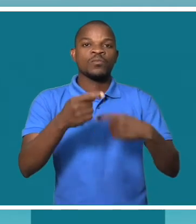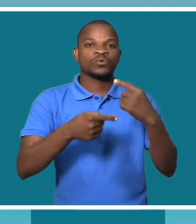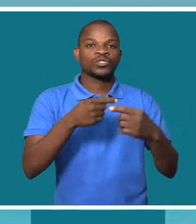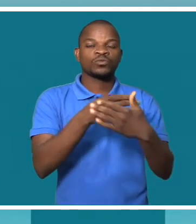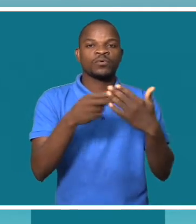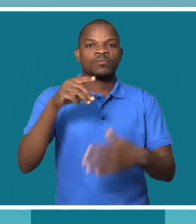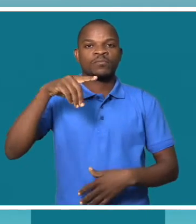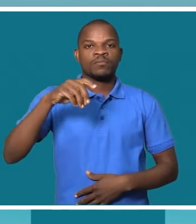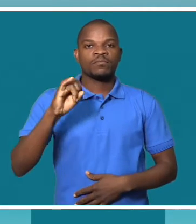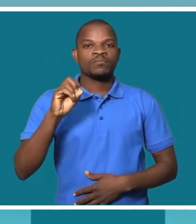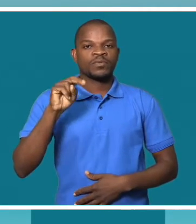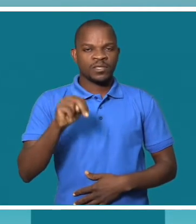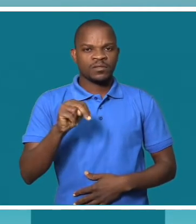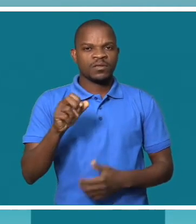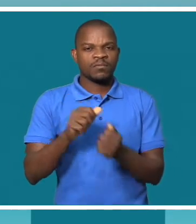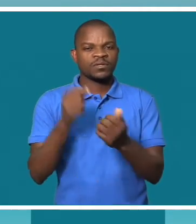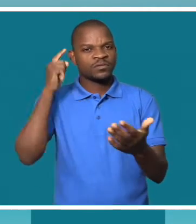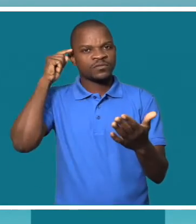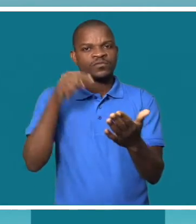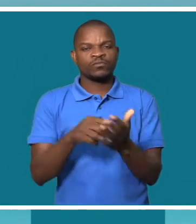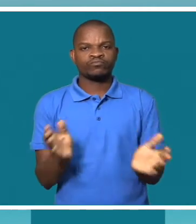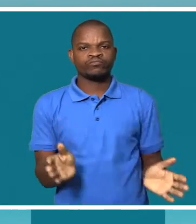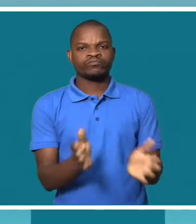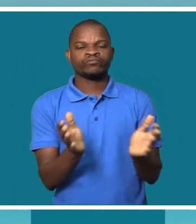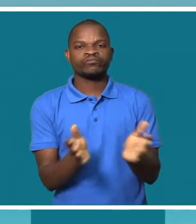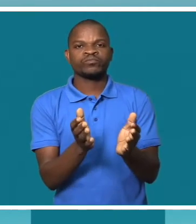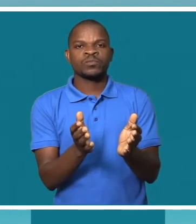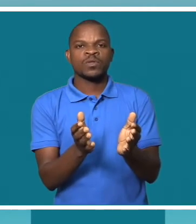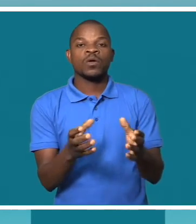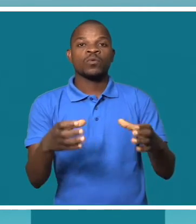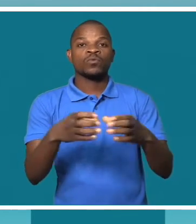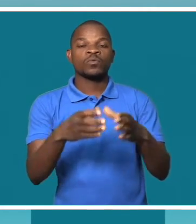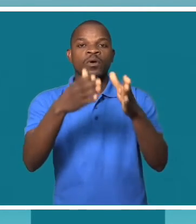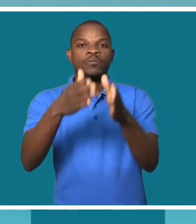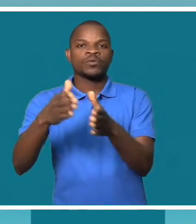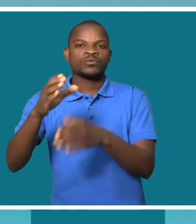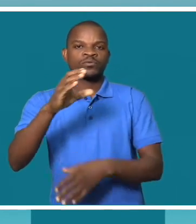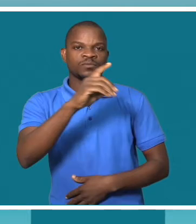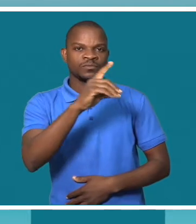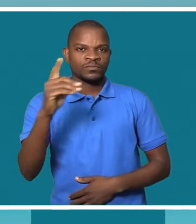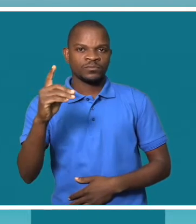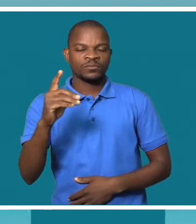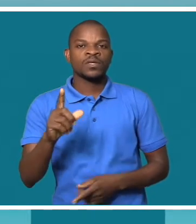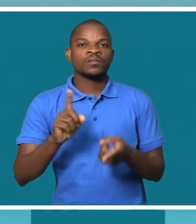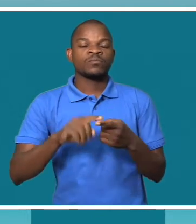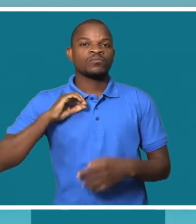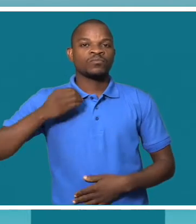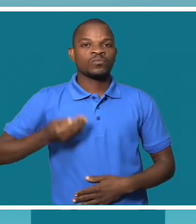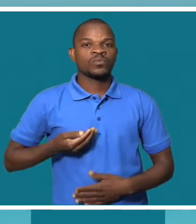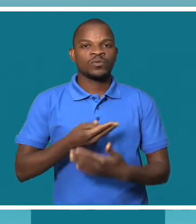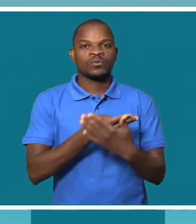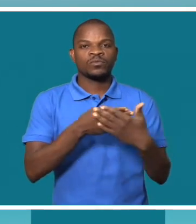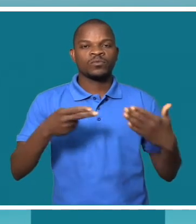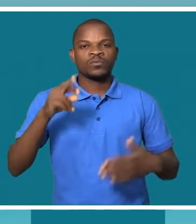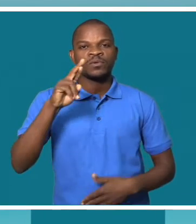uma porta para a emancipação econômica da comunidade de pessoas com deficiência. Rita Uan, coordenadora